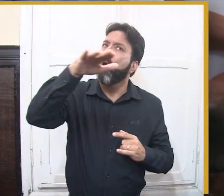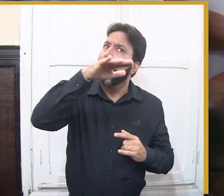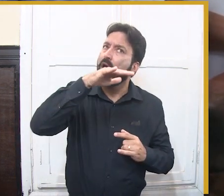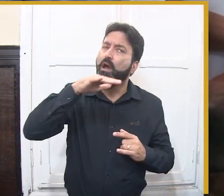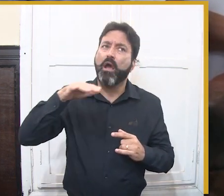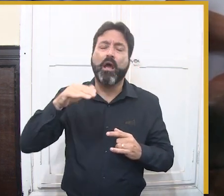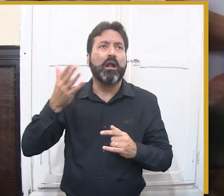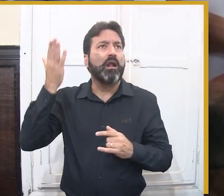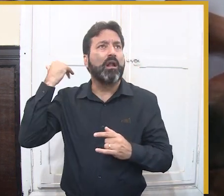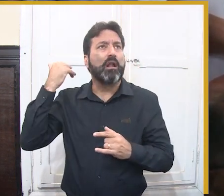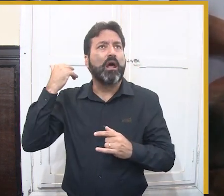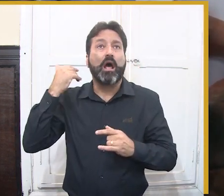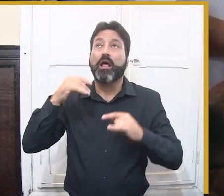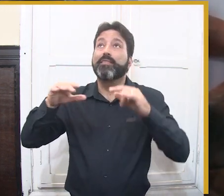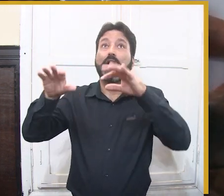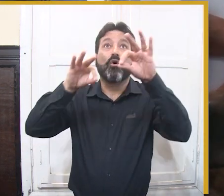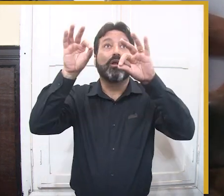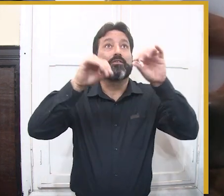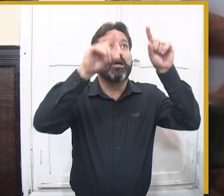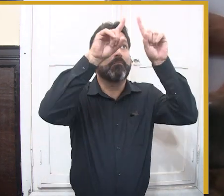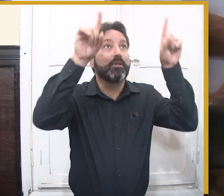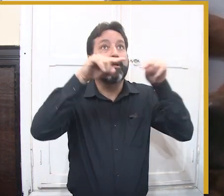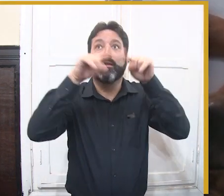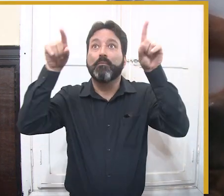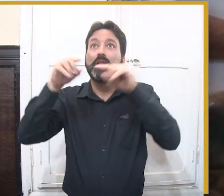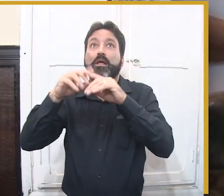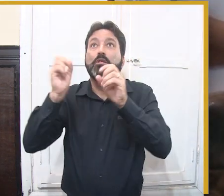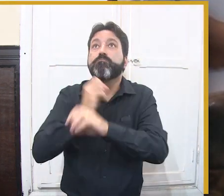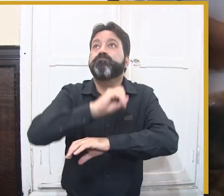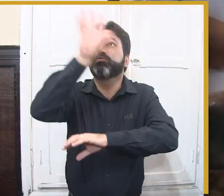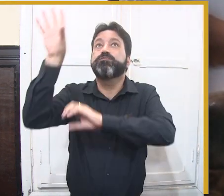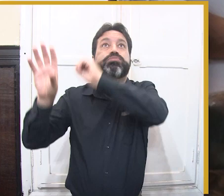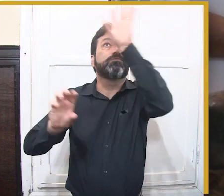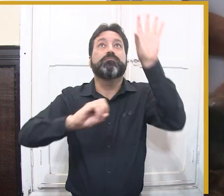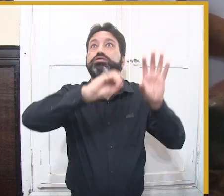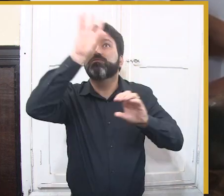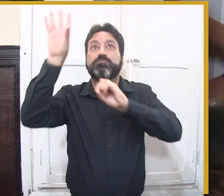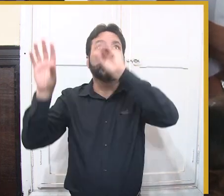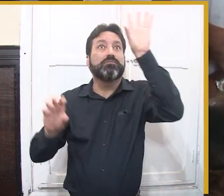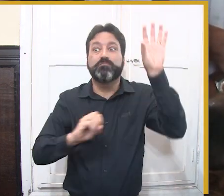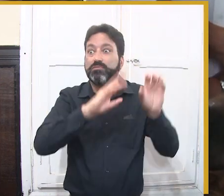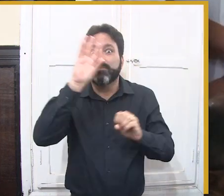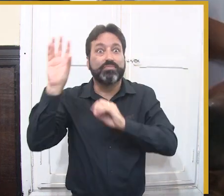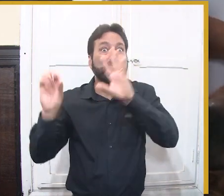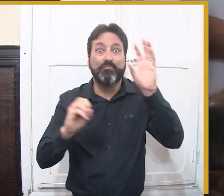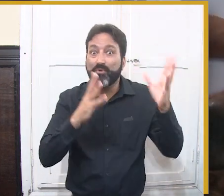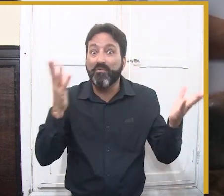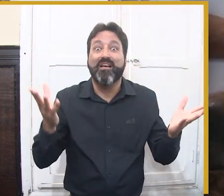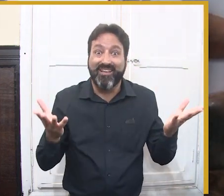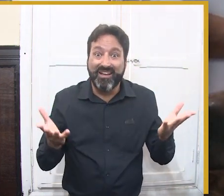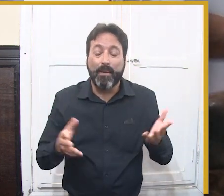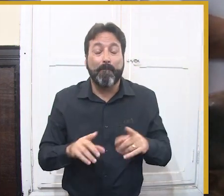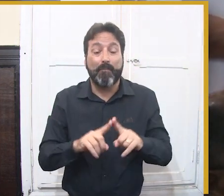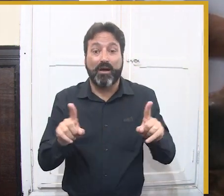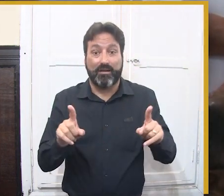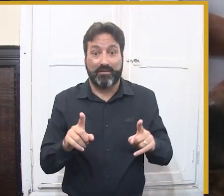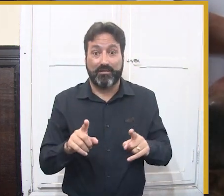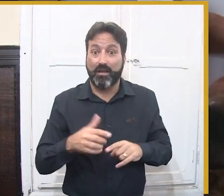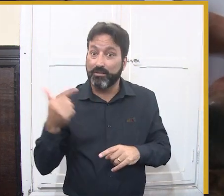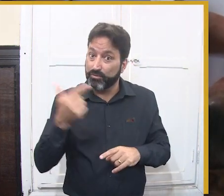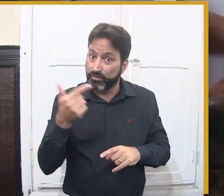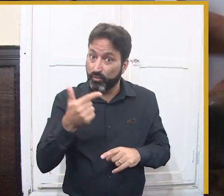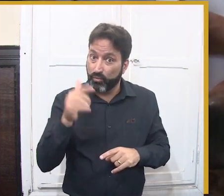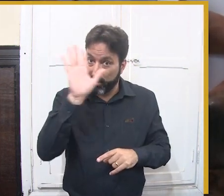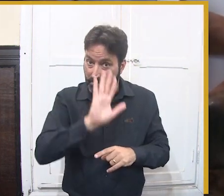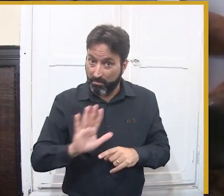todo mundo fechar o olho e pensar, pense no São João, a gente já vê uma imagem aérea do Parque do Povo,